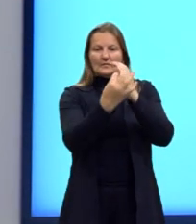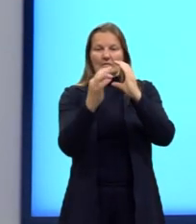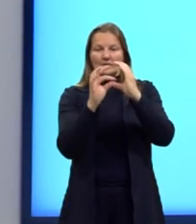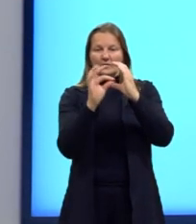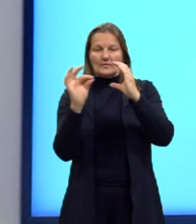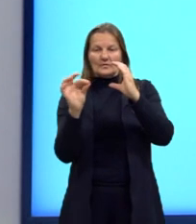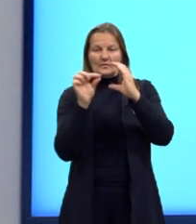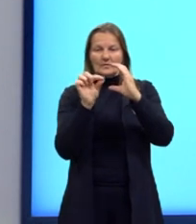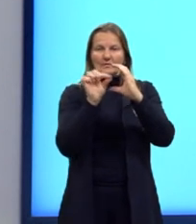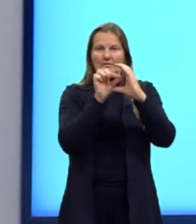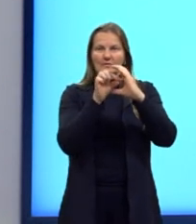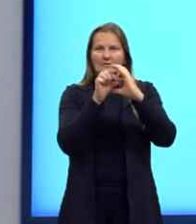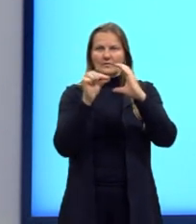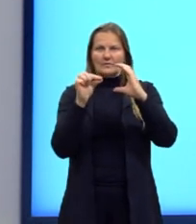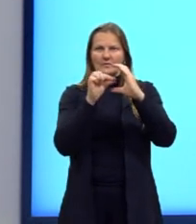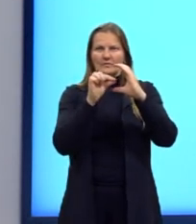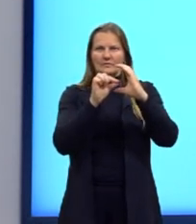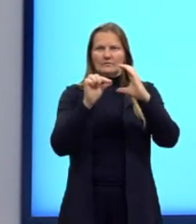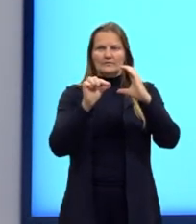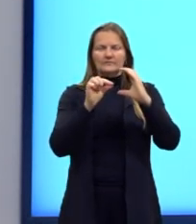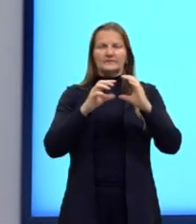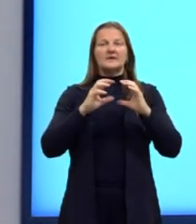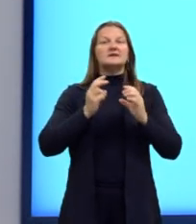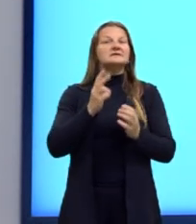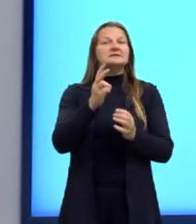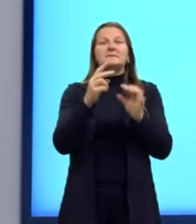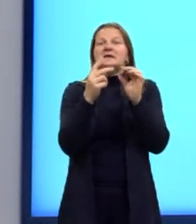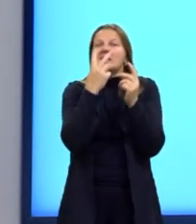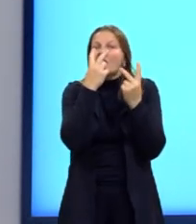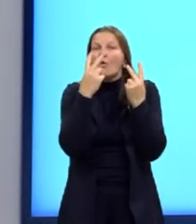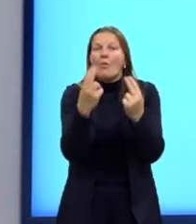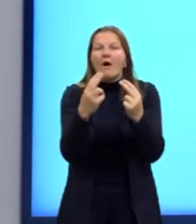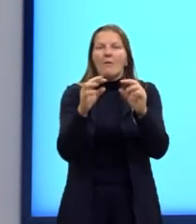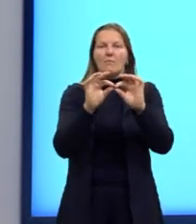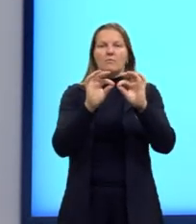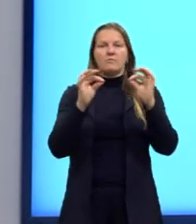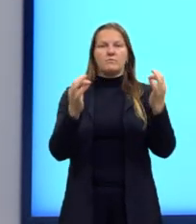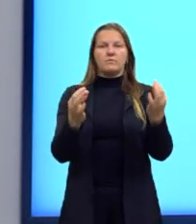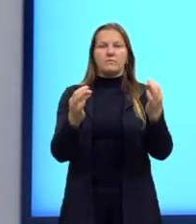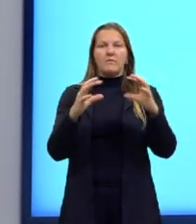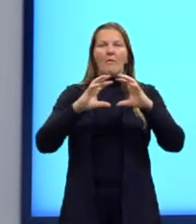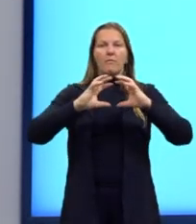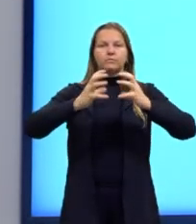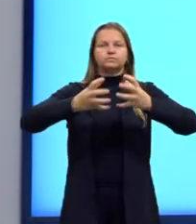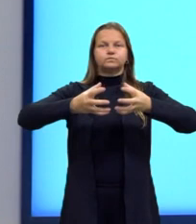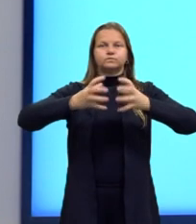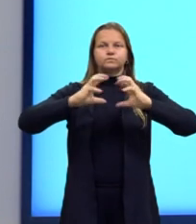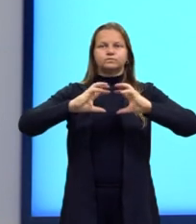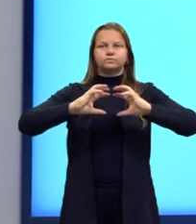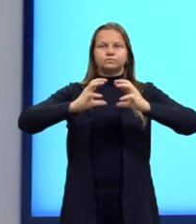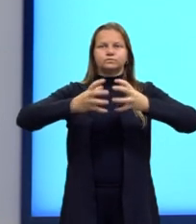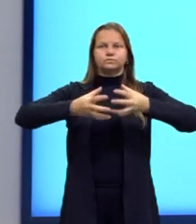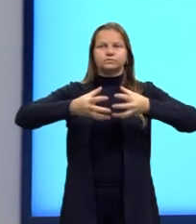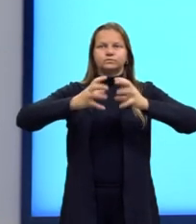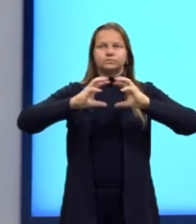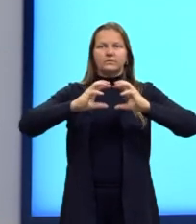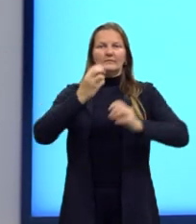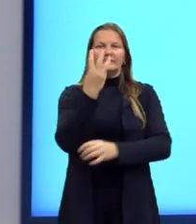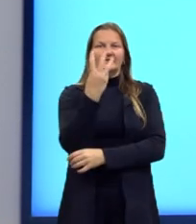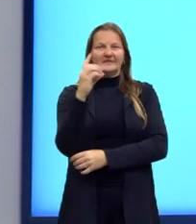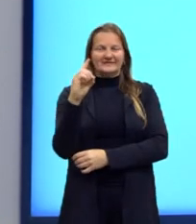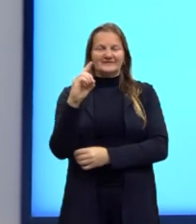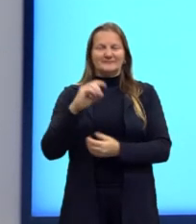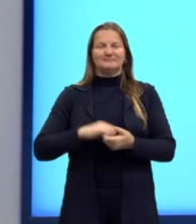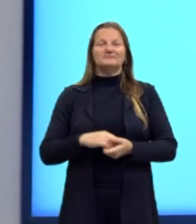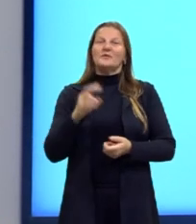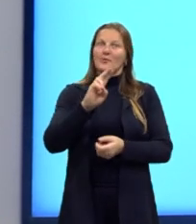extremidade da figura, eles têm sempre a mesma medida. Então compõe essa figura aí 3D chamada